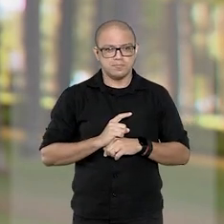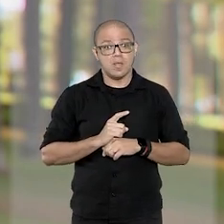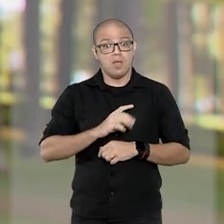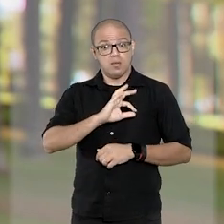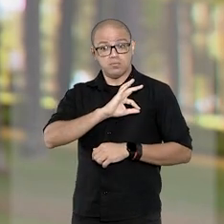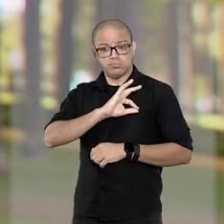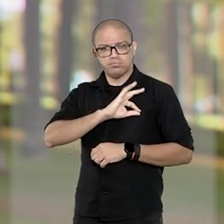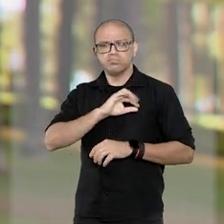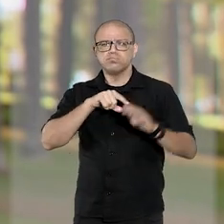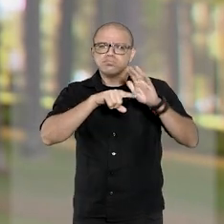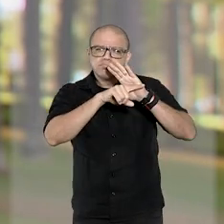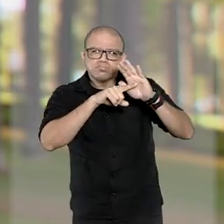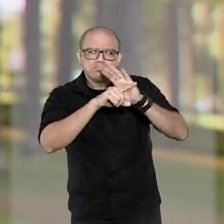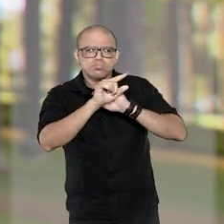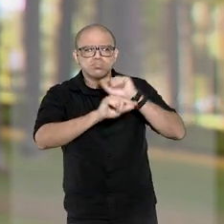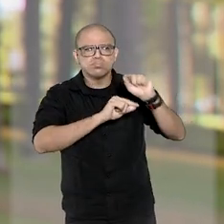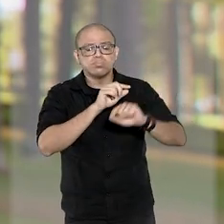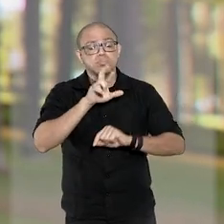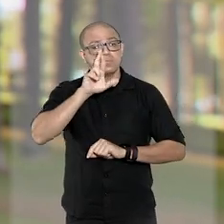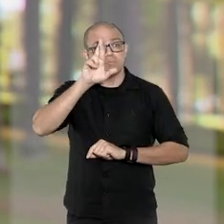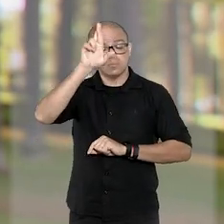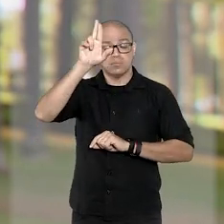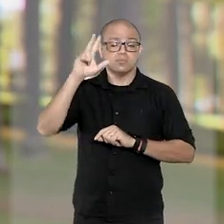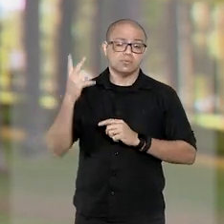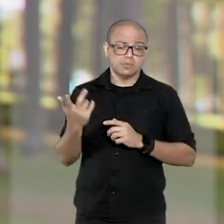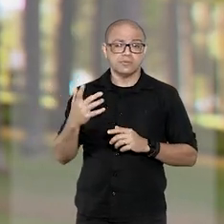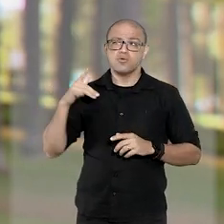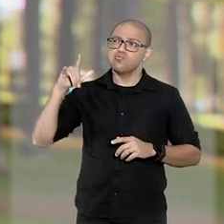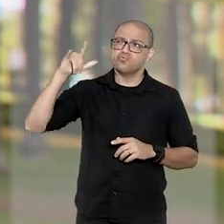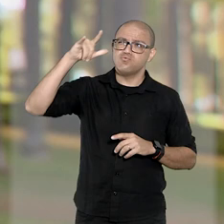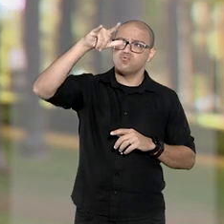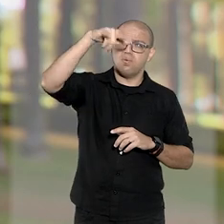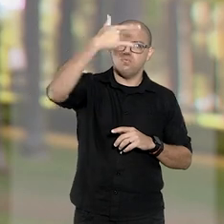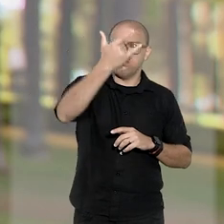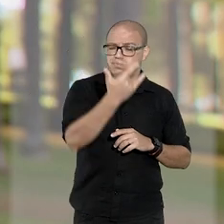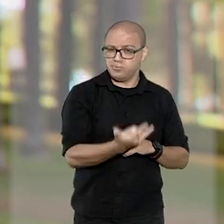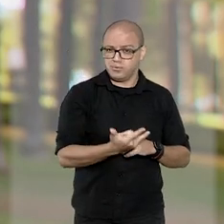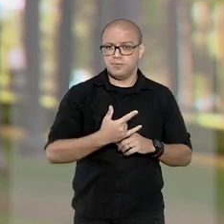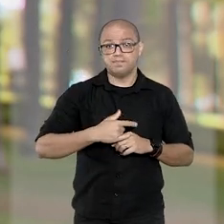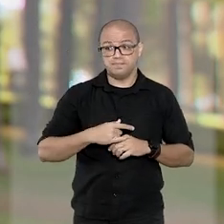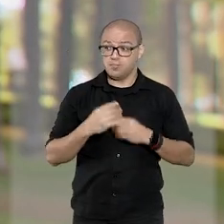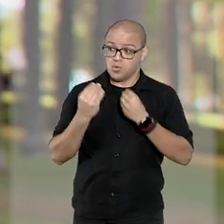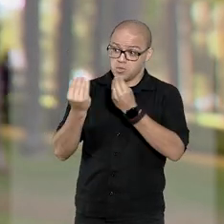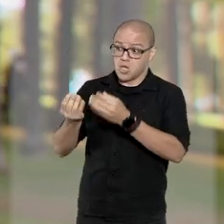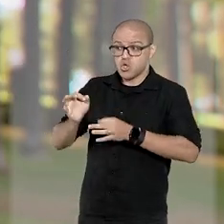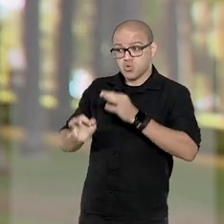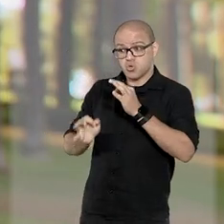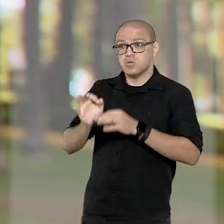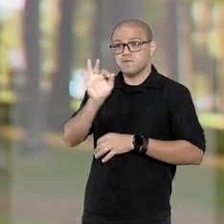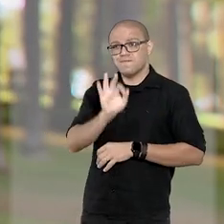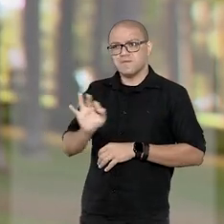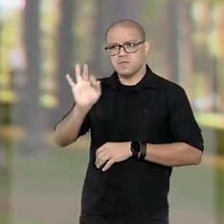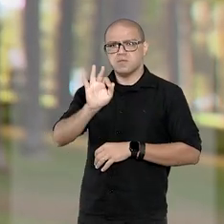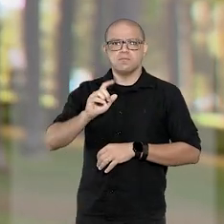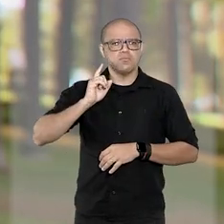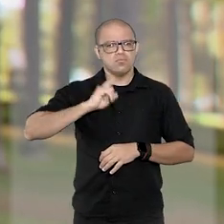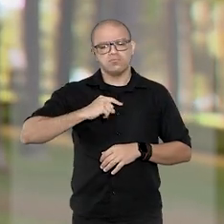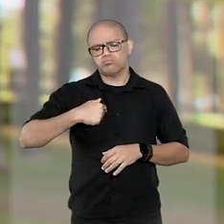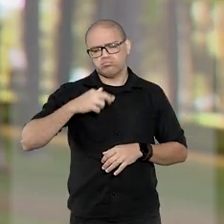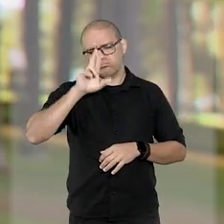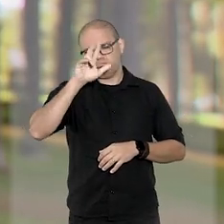apurar as circunstâncias do acidente. Inicialmente, o processo foi distribuído para a Justiça Federal em Minas Gerais que se declarou